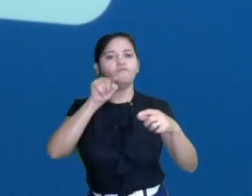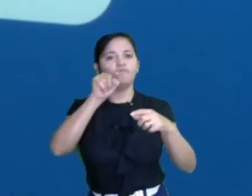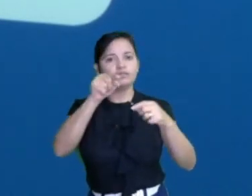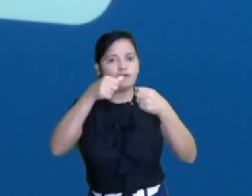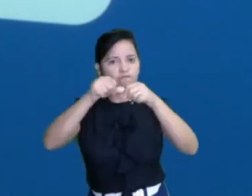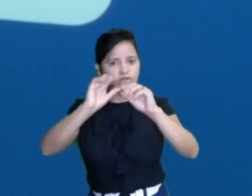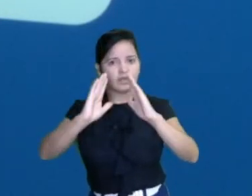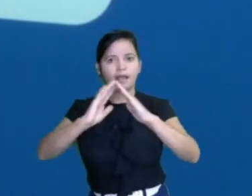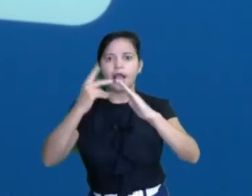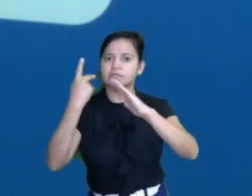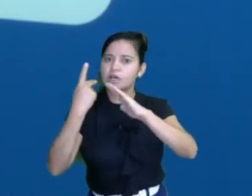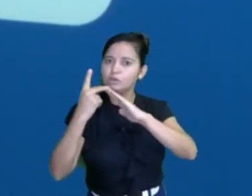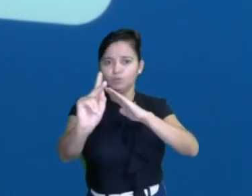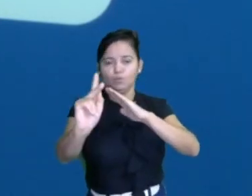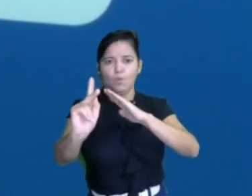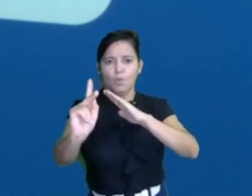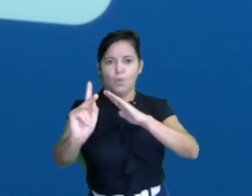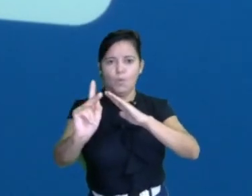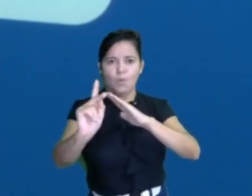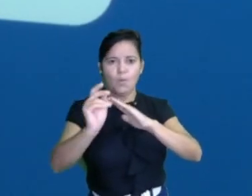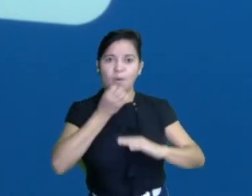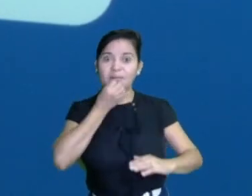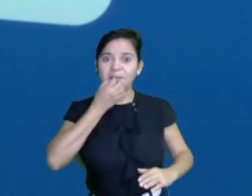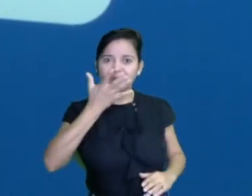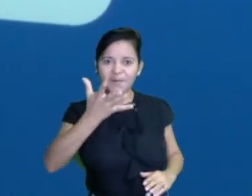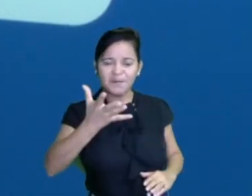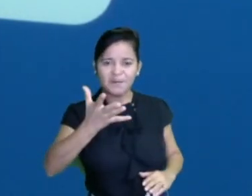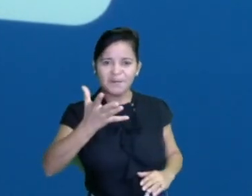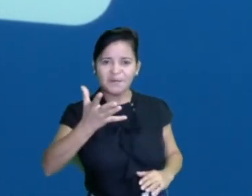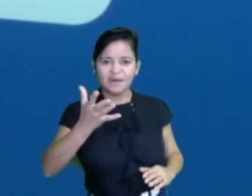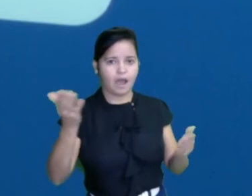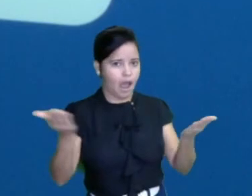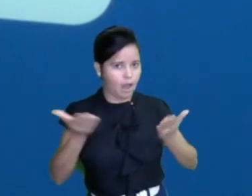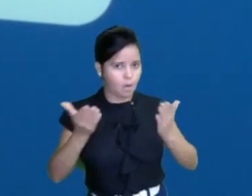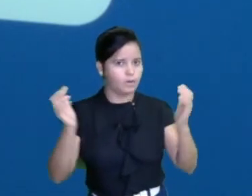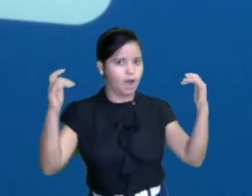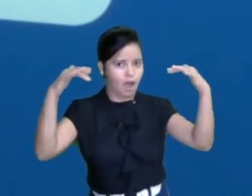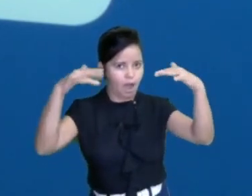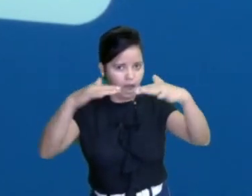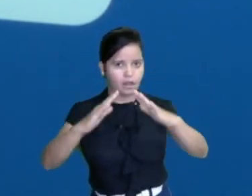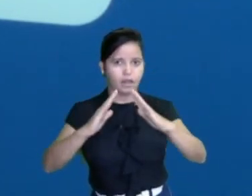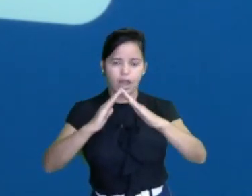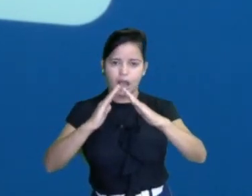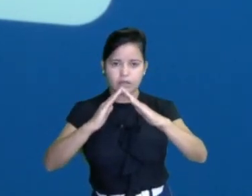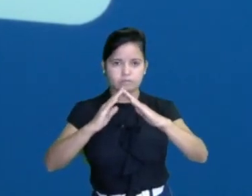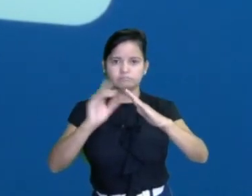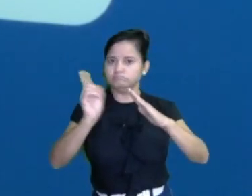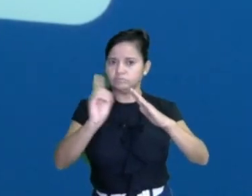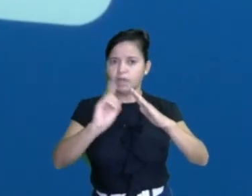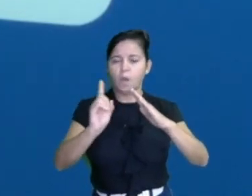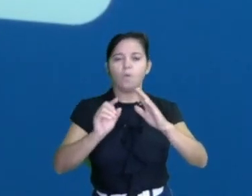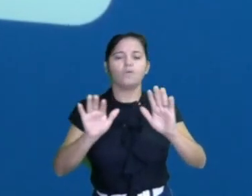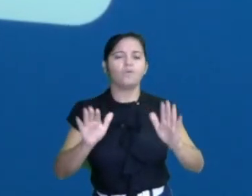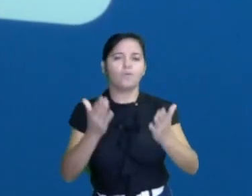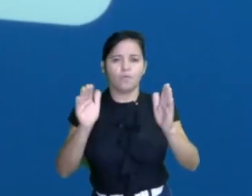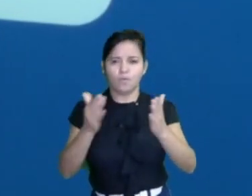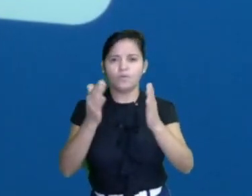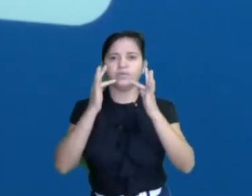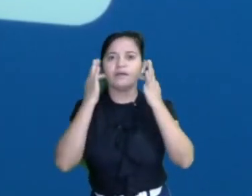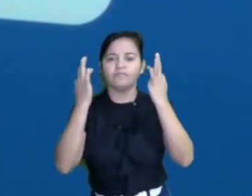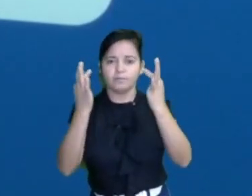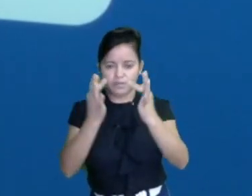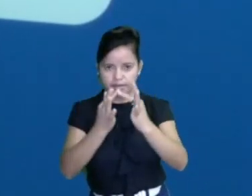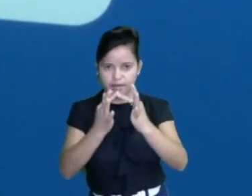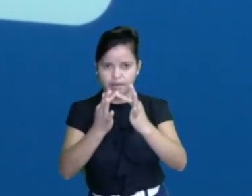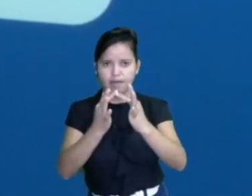com aquelas pessoas que vivem com você. Tá bom? Não é hora de aglomerar. Cuide da sua família. A gente não ama a nossa